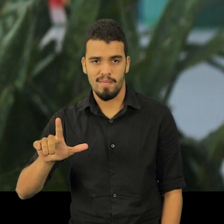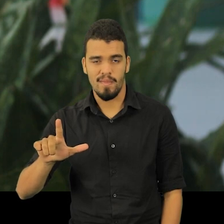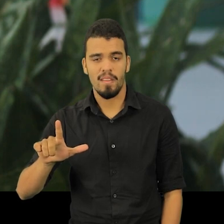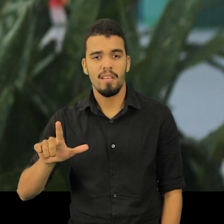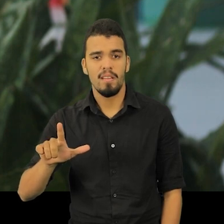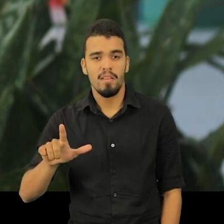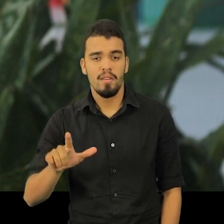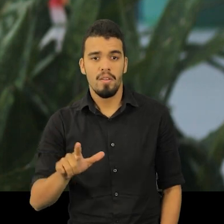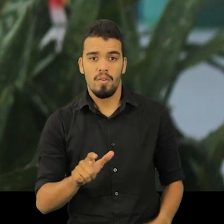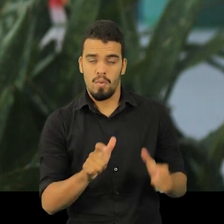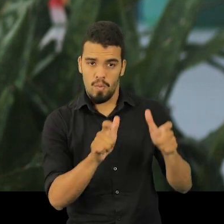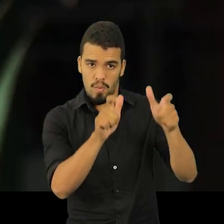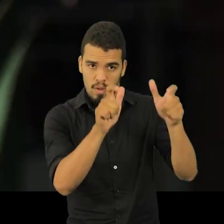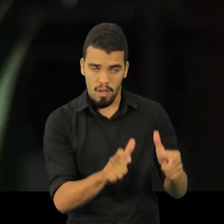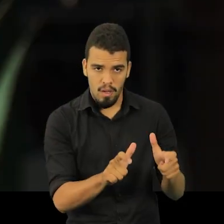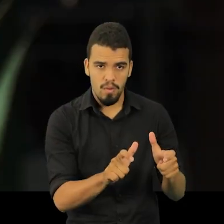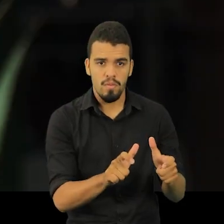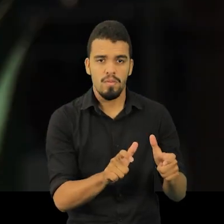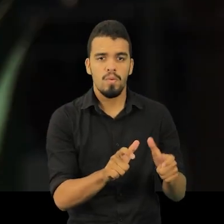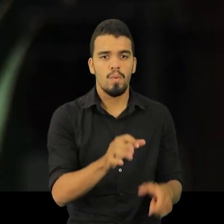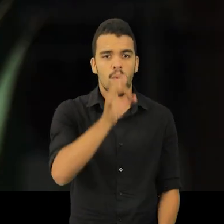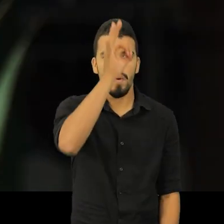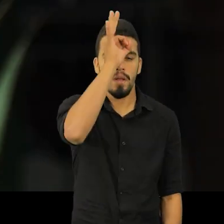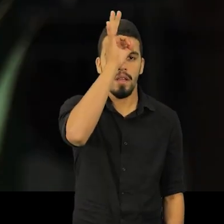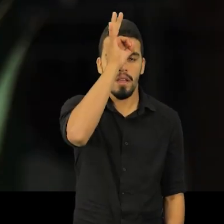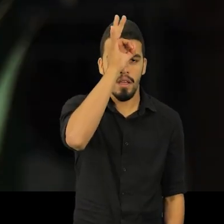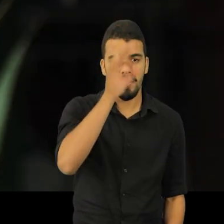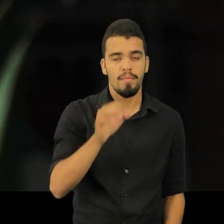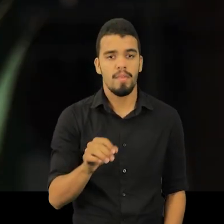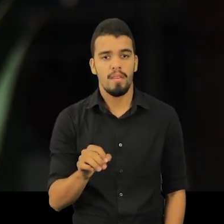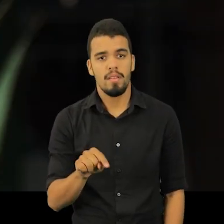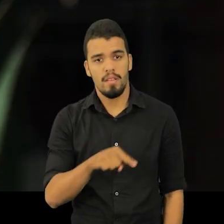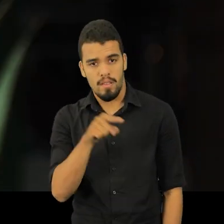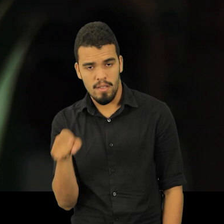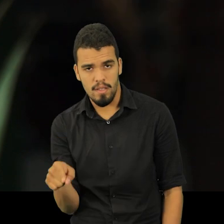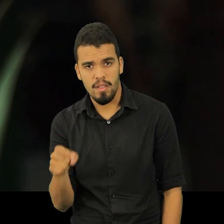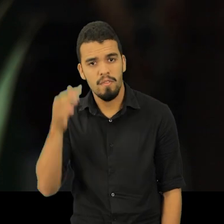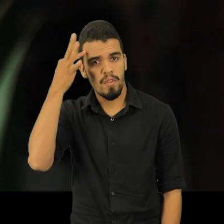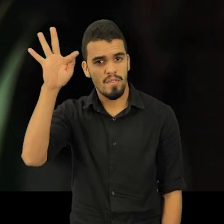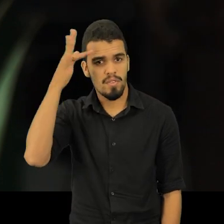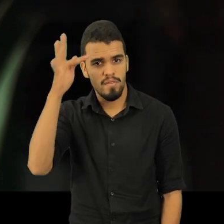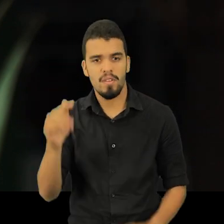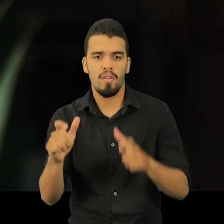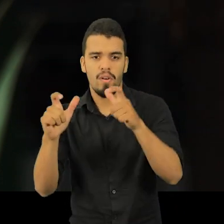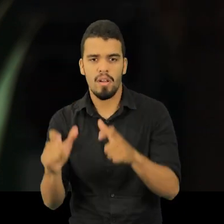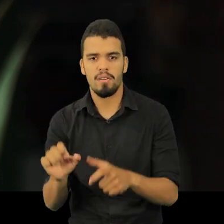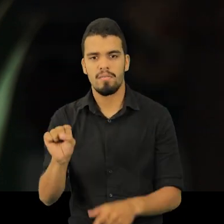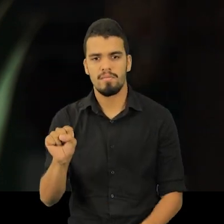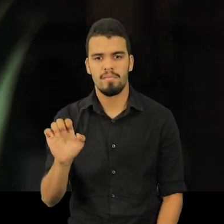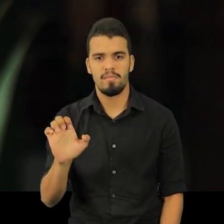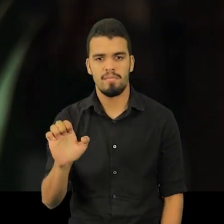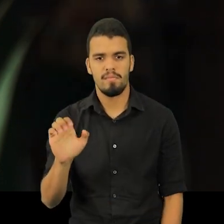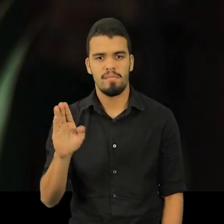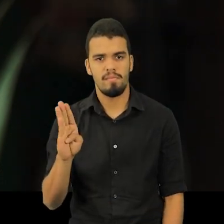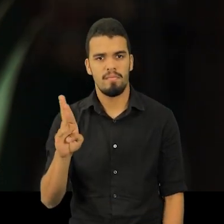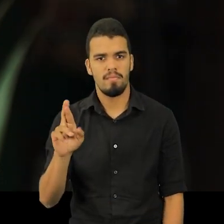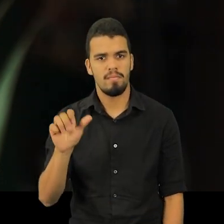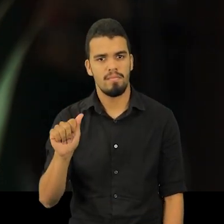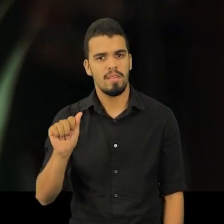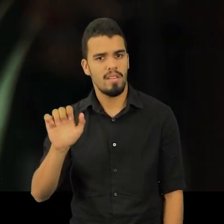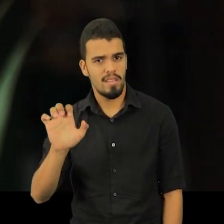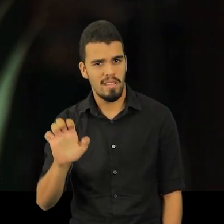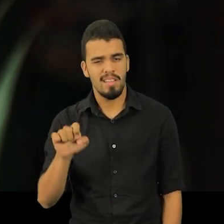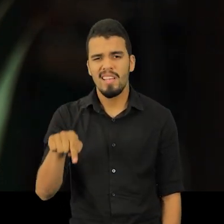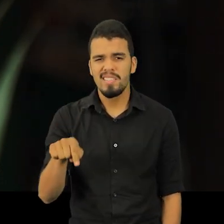Um lá, acho que foi nos Correios. E o de Filosofia foi lá no Sebrae. Que também, nesse dia, não estava legal, porque eu tinha feito uma biópsia da mama.